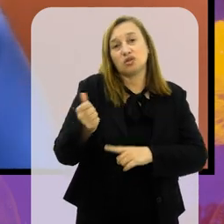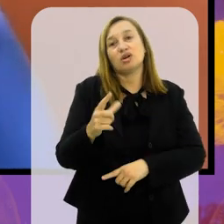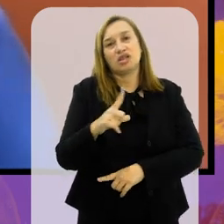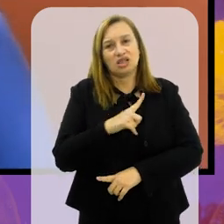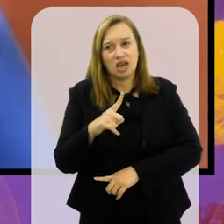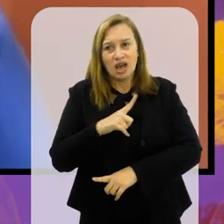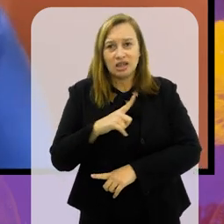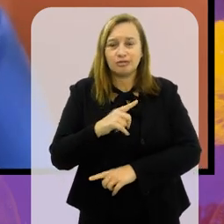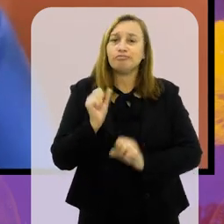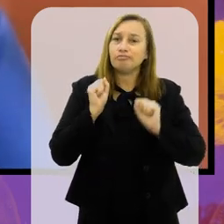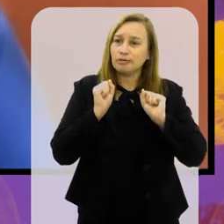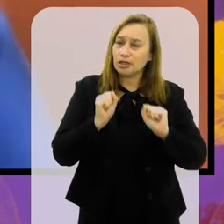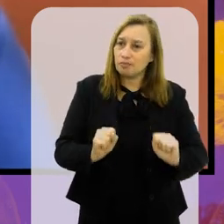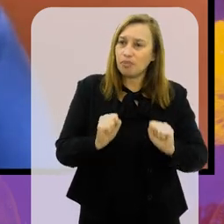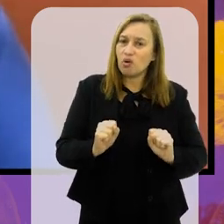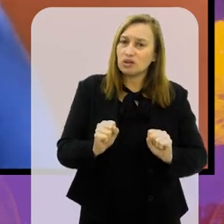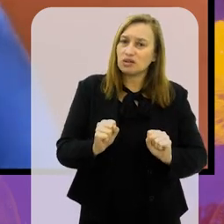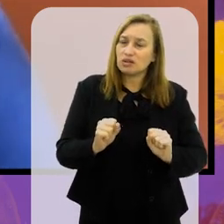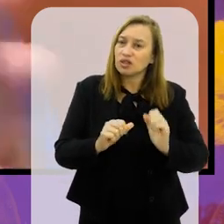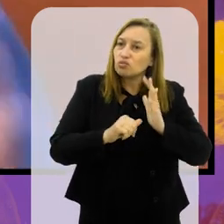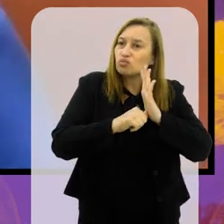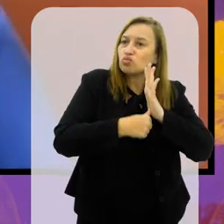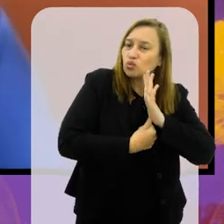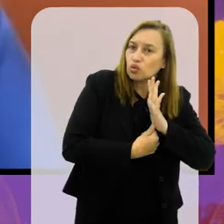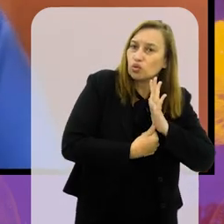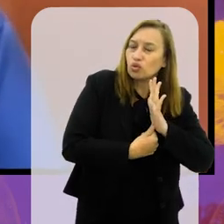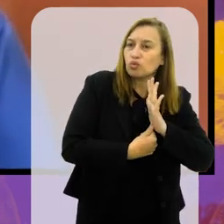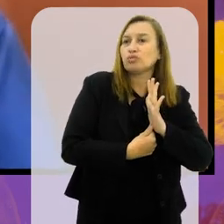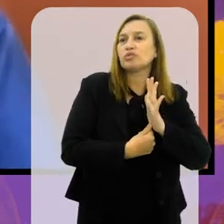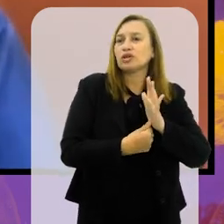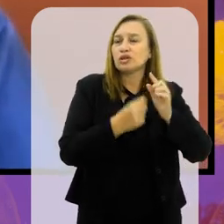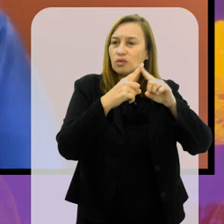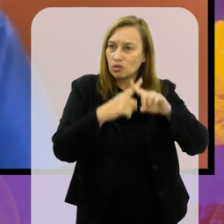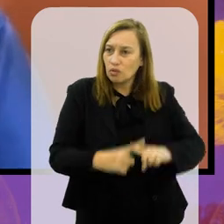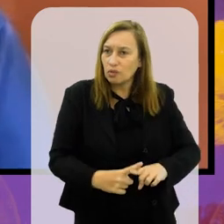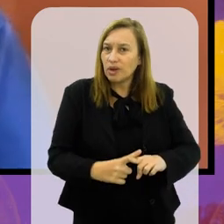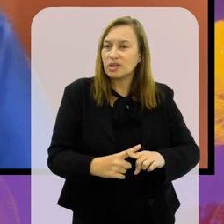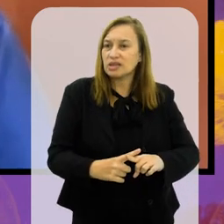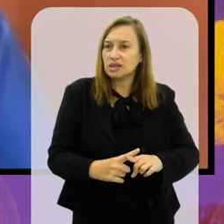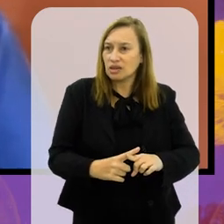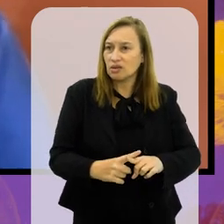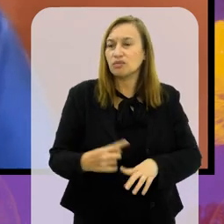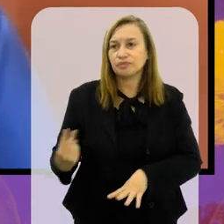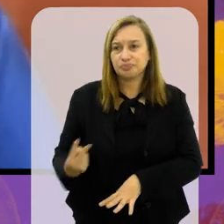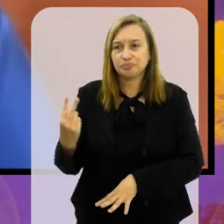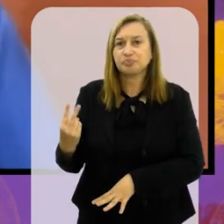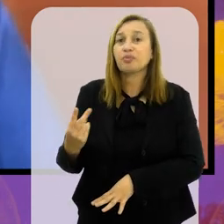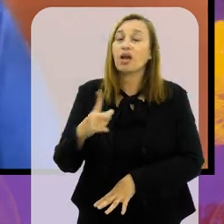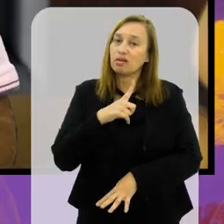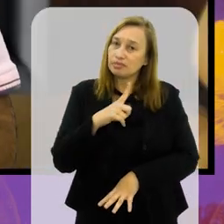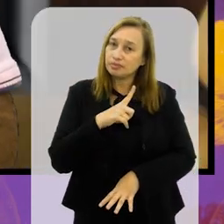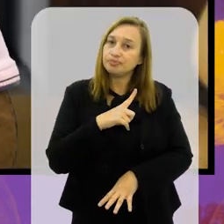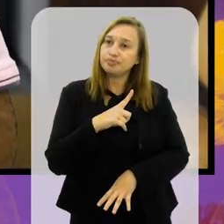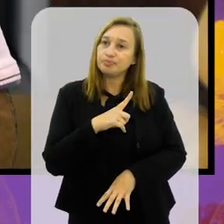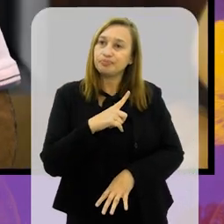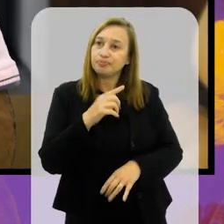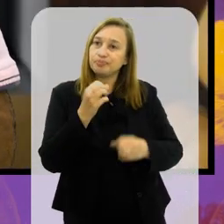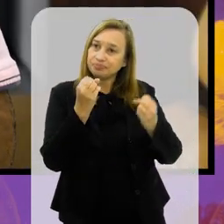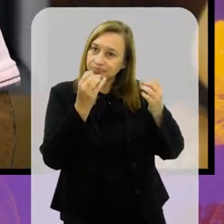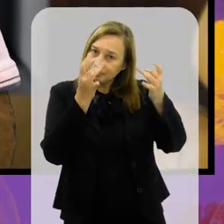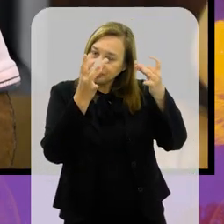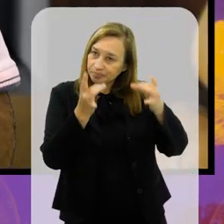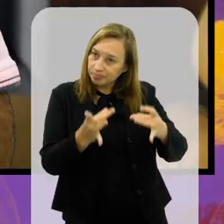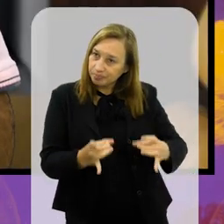rumo e que possa fazer um time competitivo. Não, e tem um